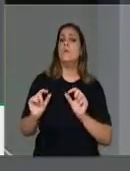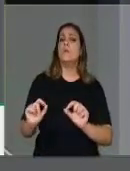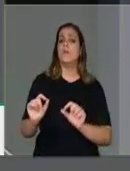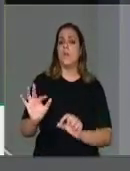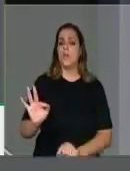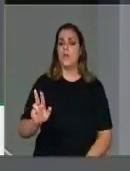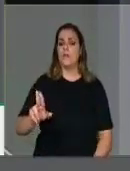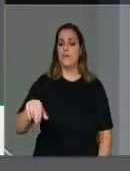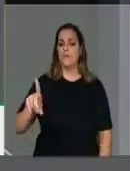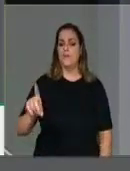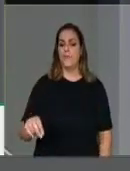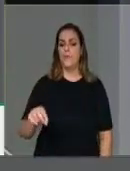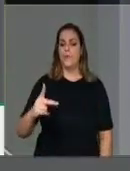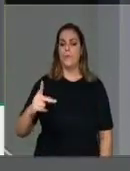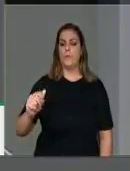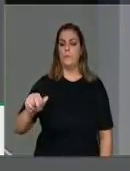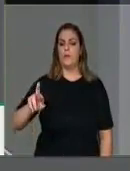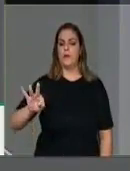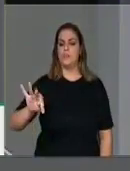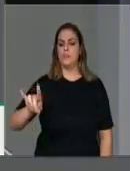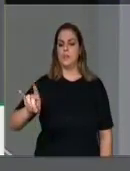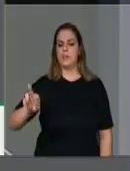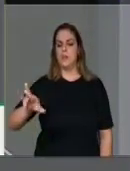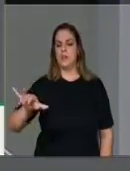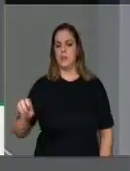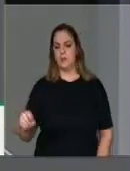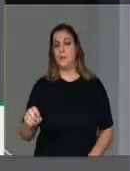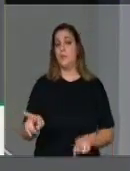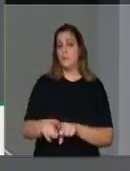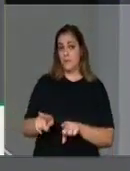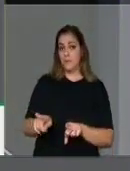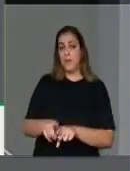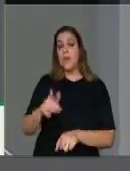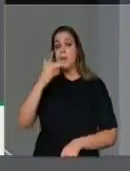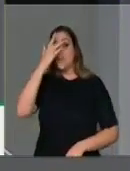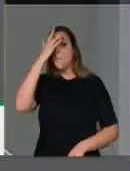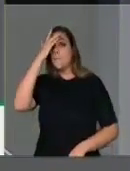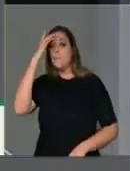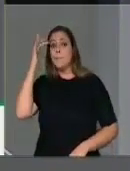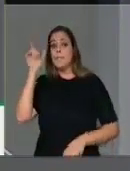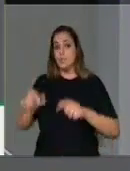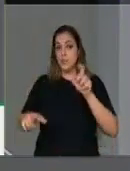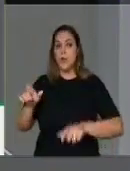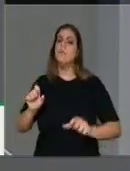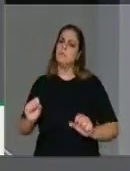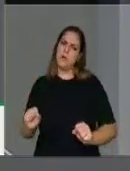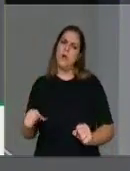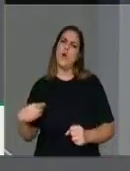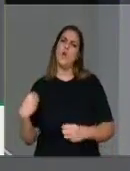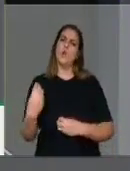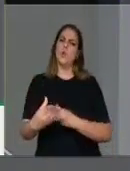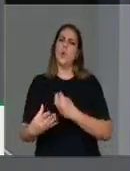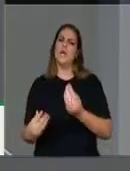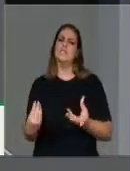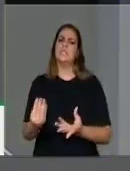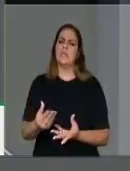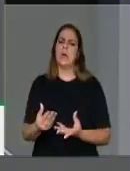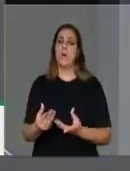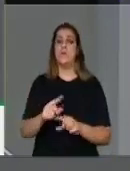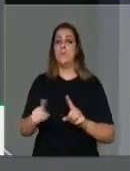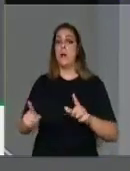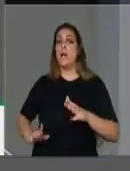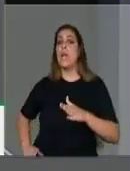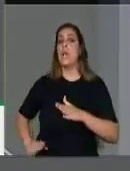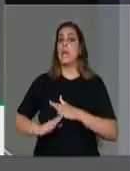Dois, com teto estabelecido para doação de pessoa física e para o autofinanciamento.